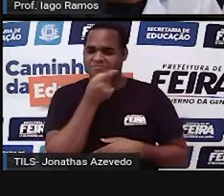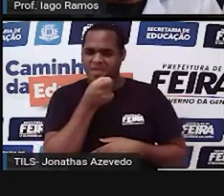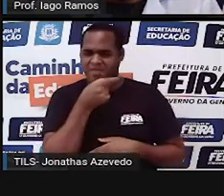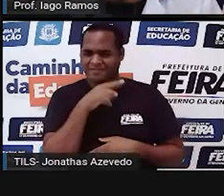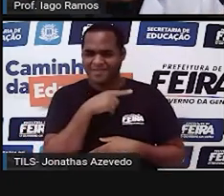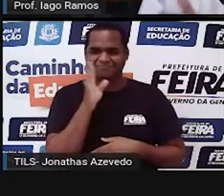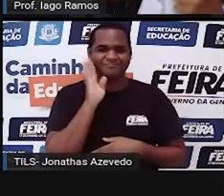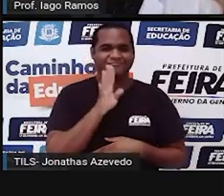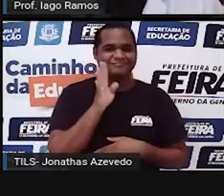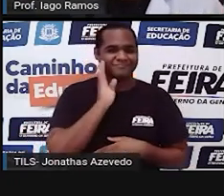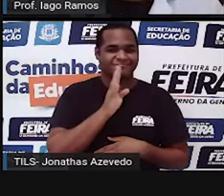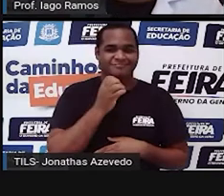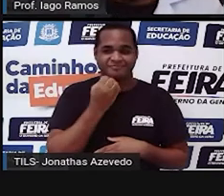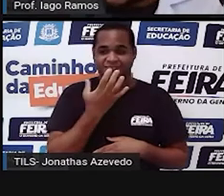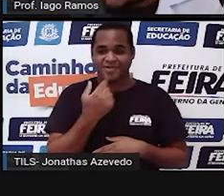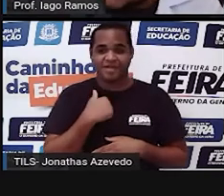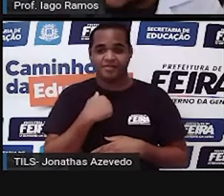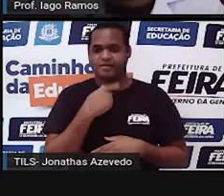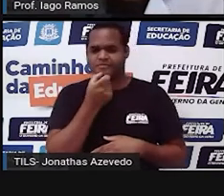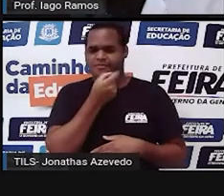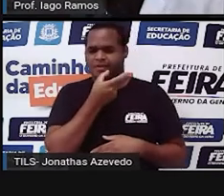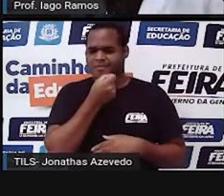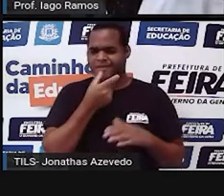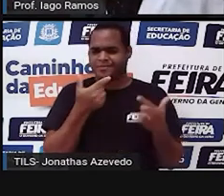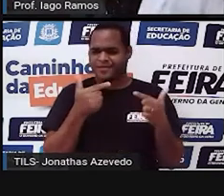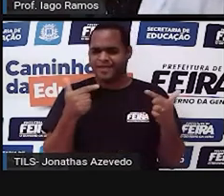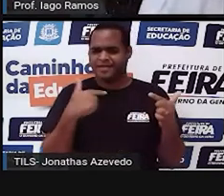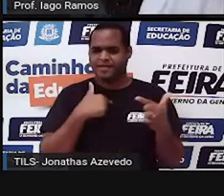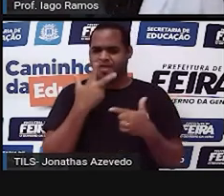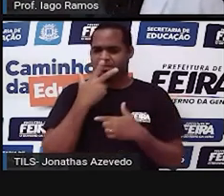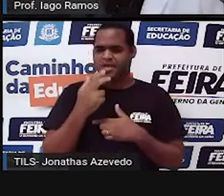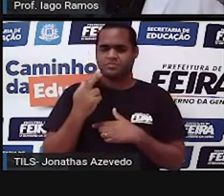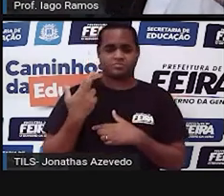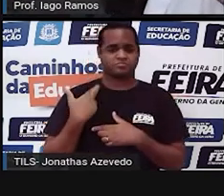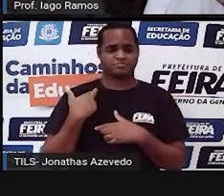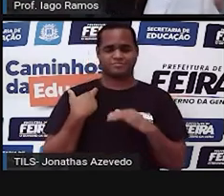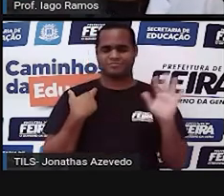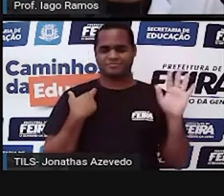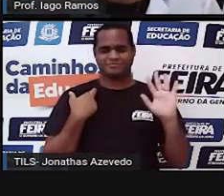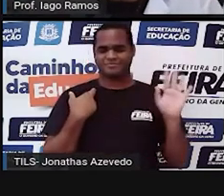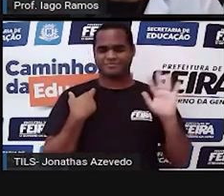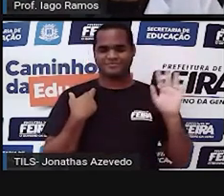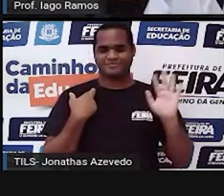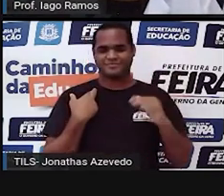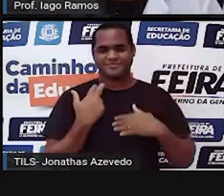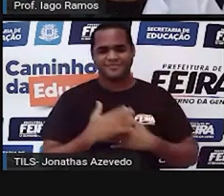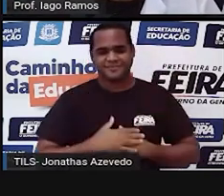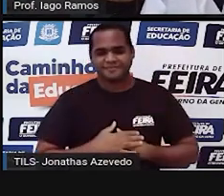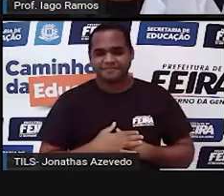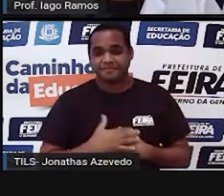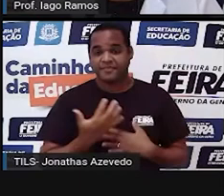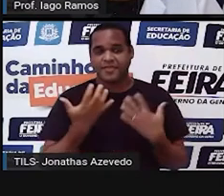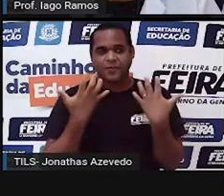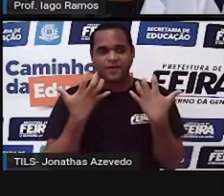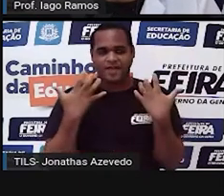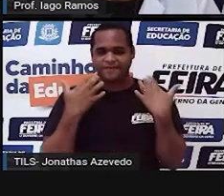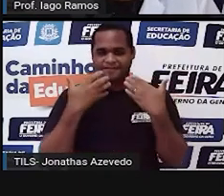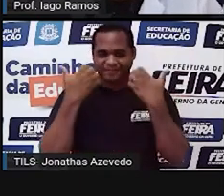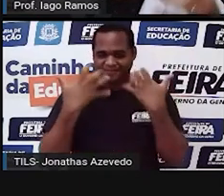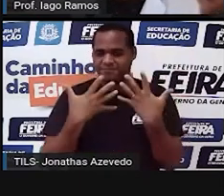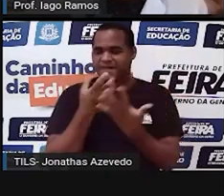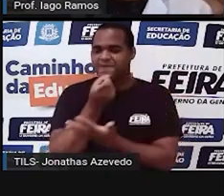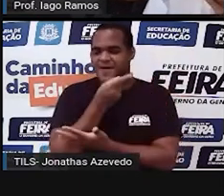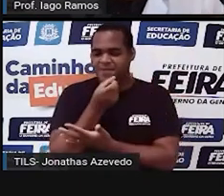que legal! Se você não achou graça, não me responsabilizo. Só tentei trazer um pouquinho de humor